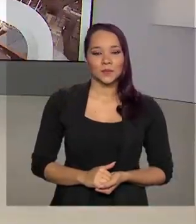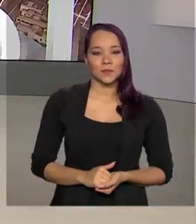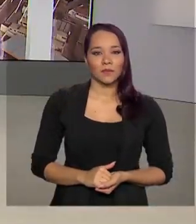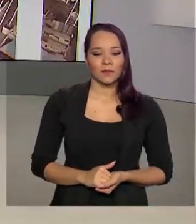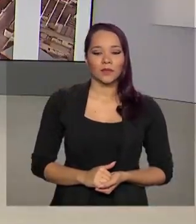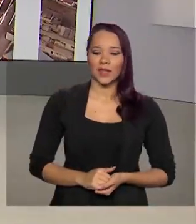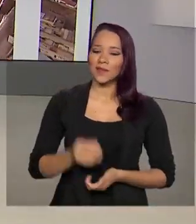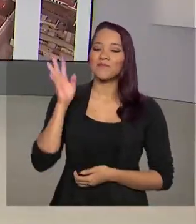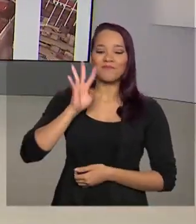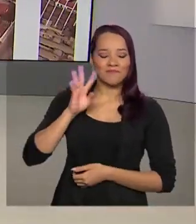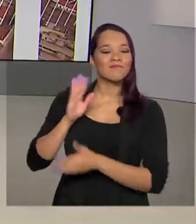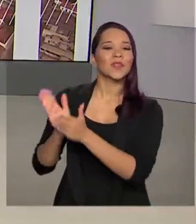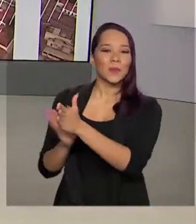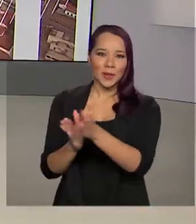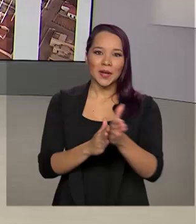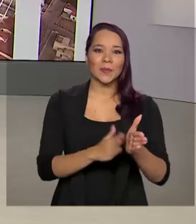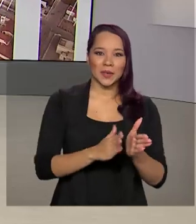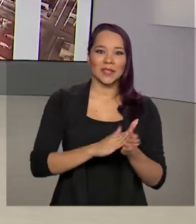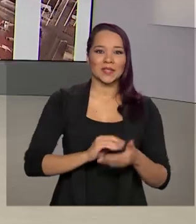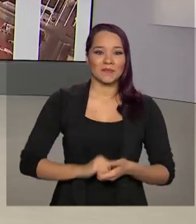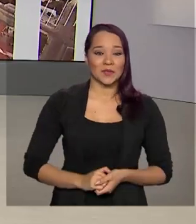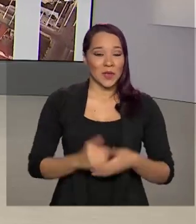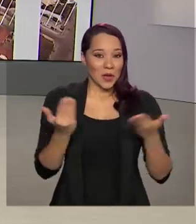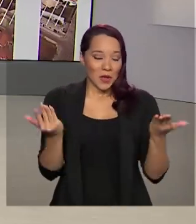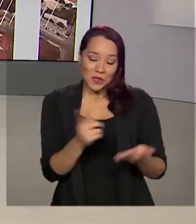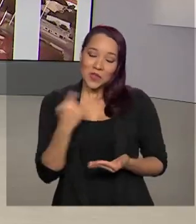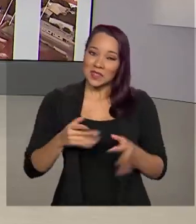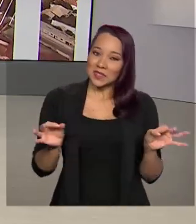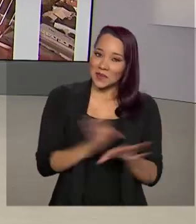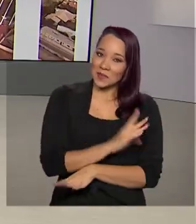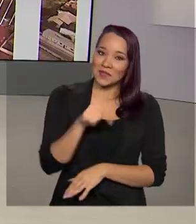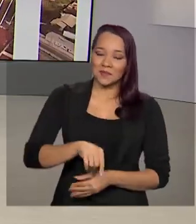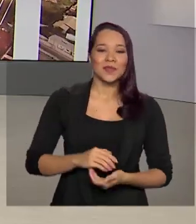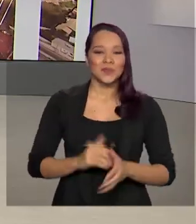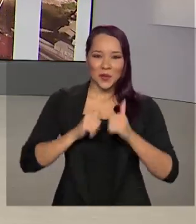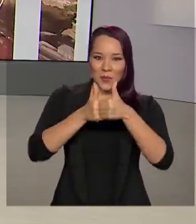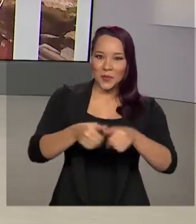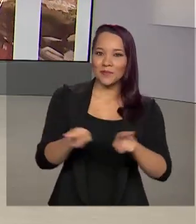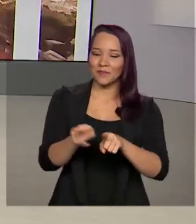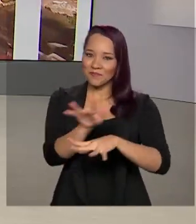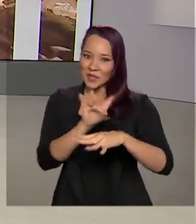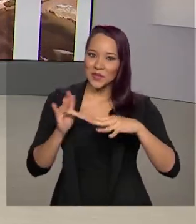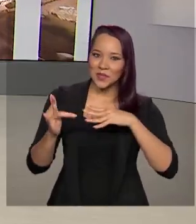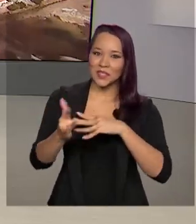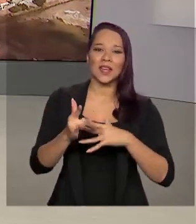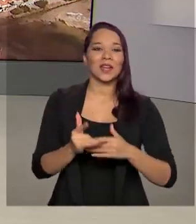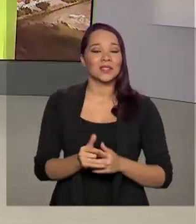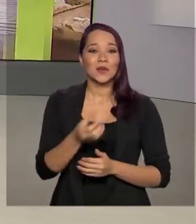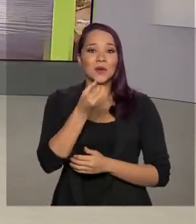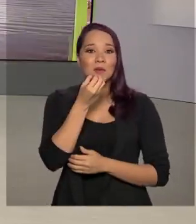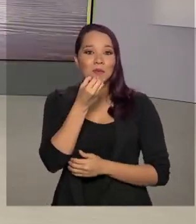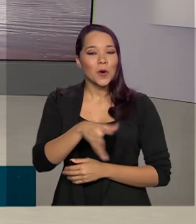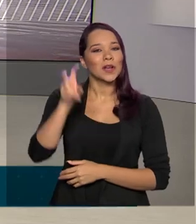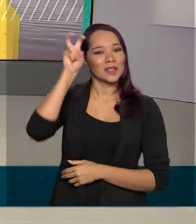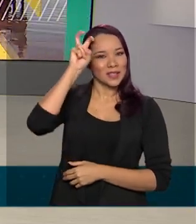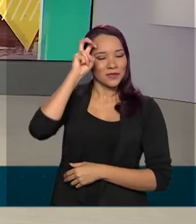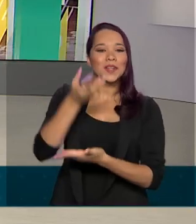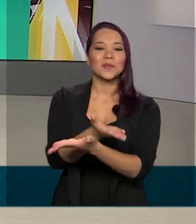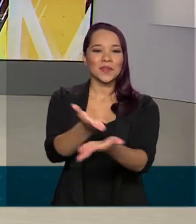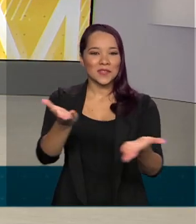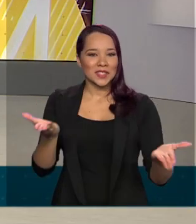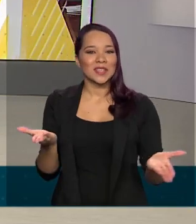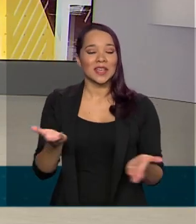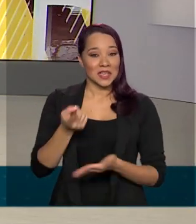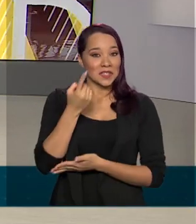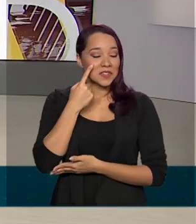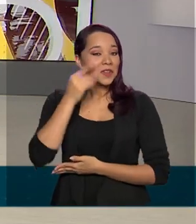Que bacana, parabéns à Voz do Brasil. E o Brasil em Dia termina aqui. Nos acompanhe também pelas redes sociais. Uma ótima quinta-feira para você.